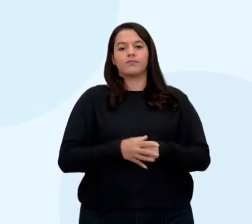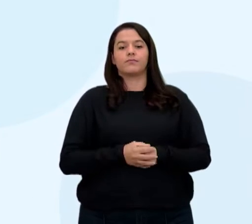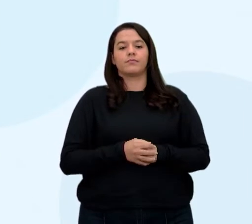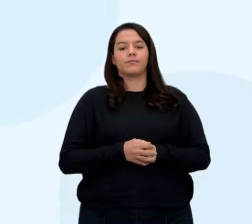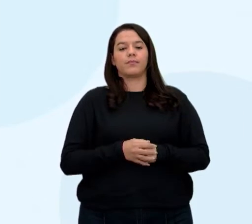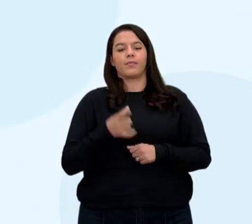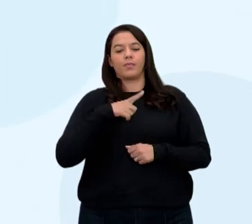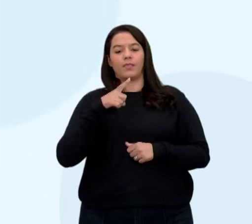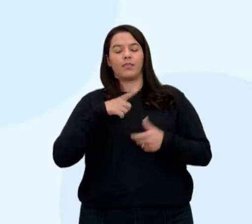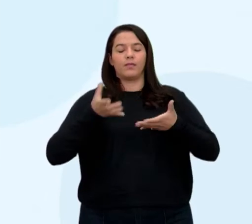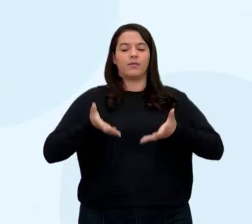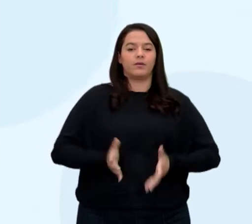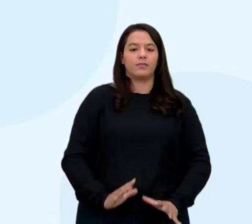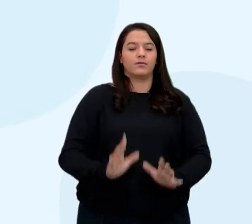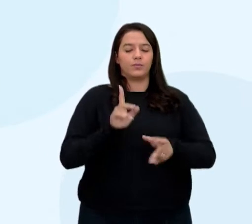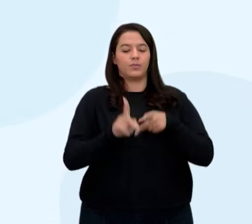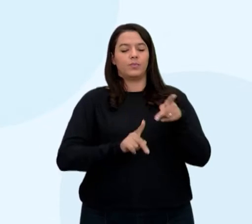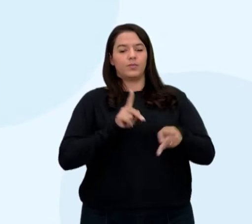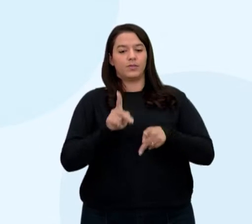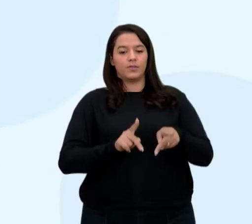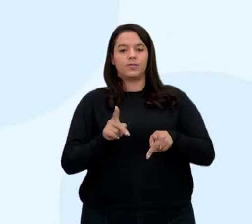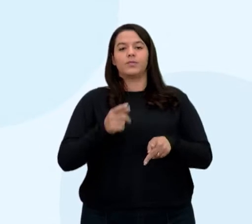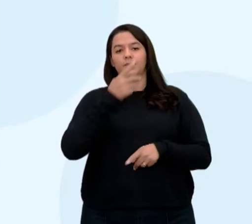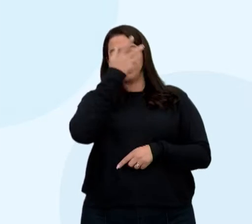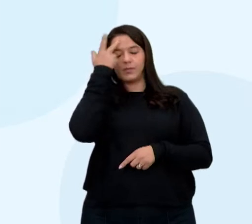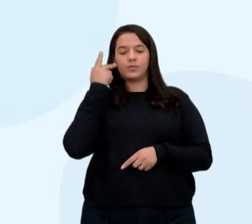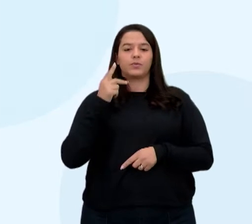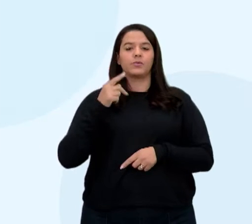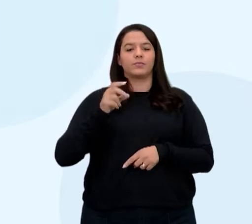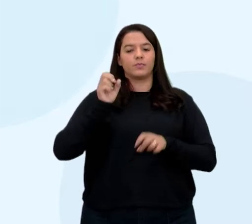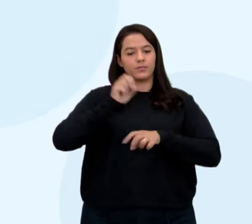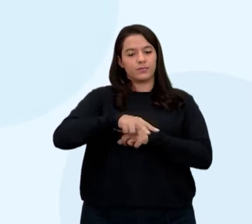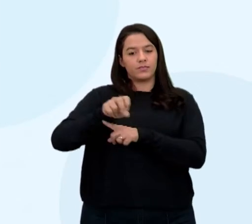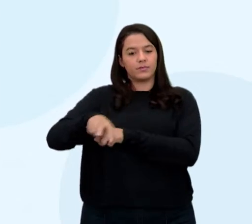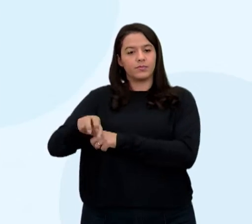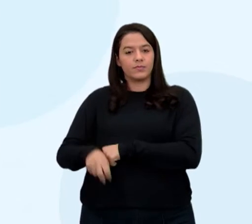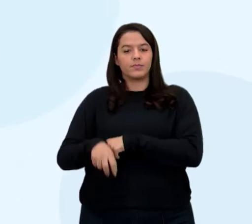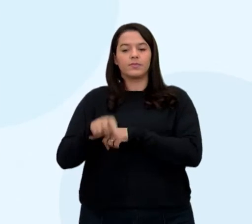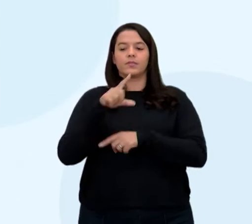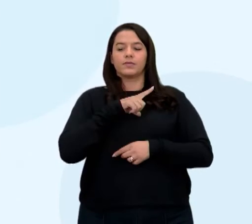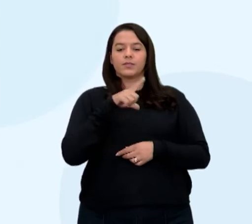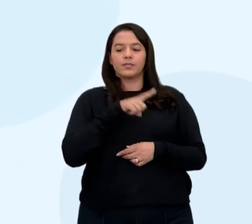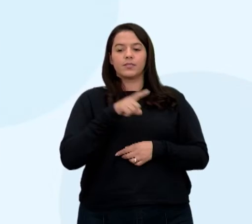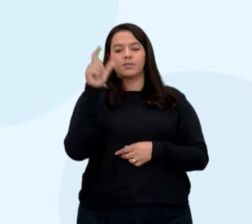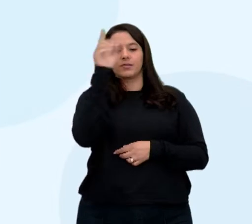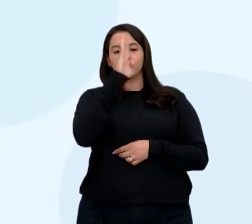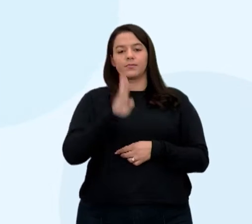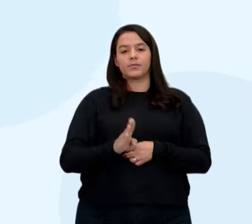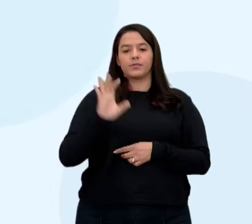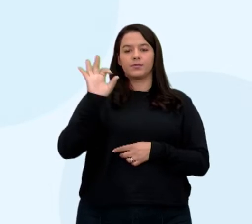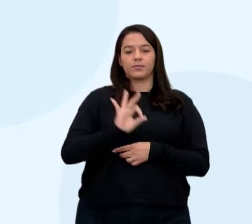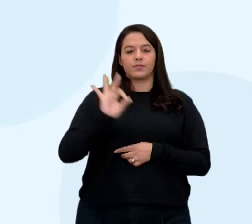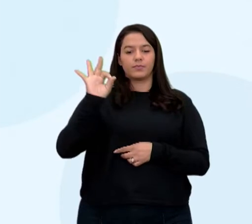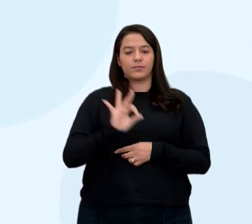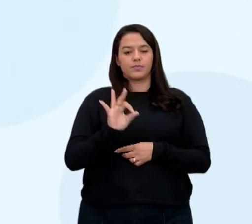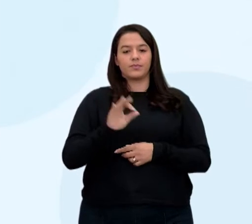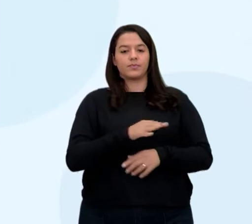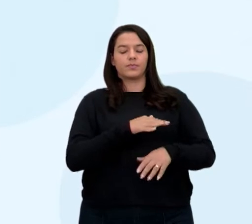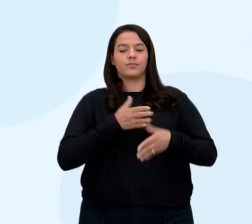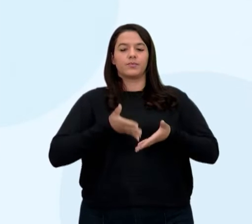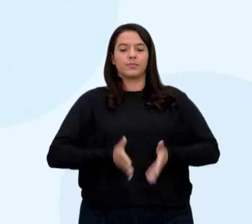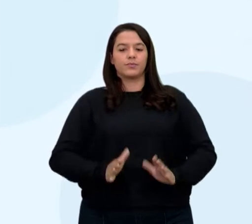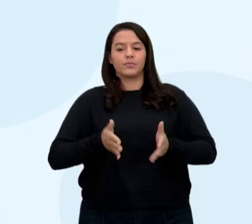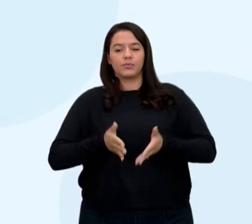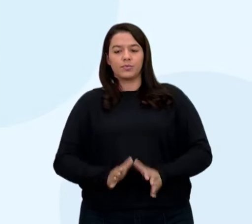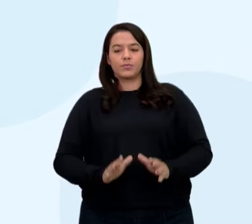nascidos por população, então por habitantes. Nós temos aí o Brasil aí com taxa de natalidade em torno aí